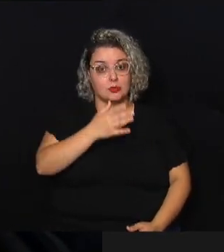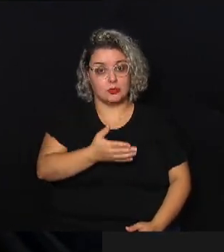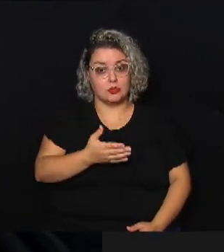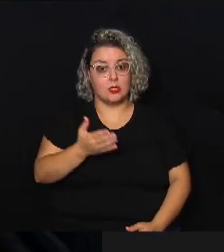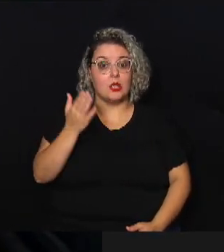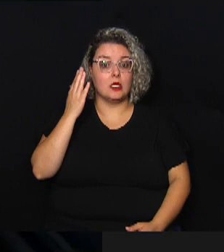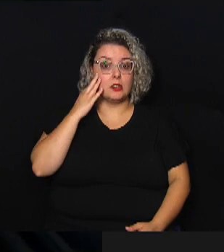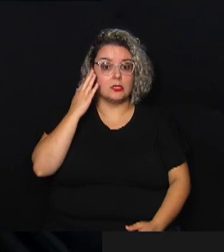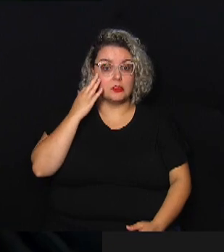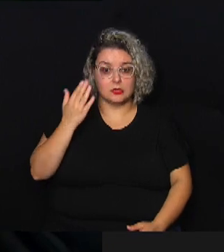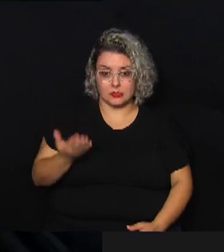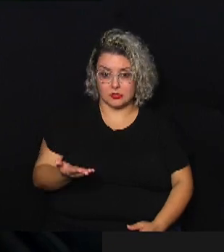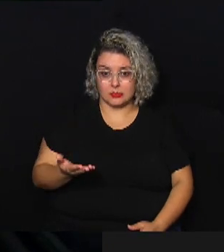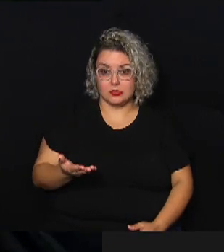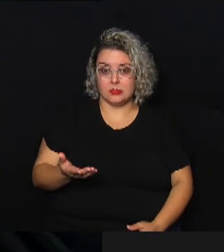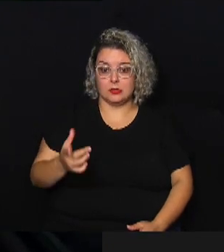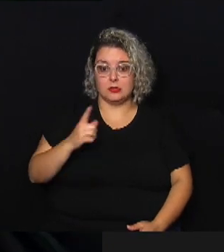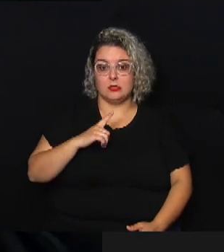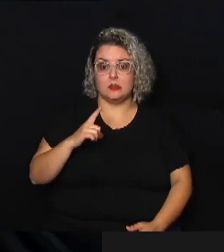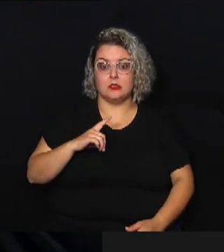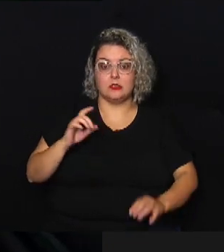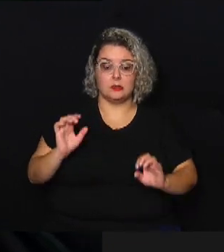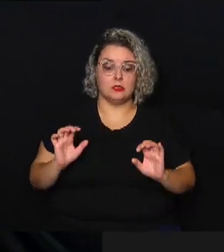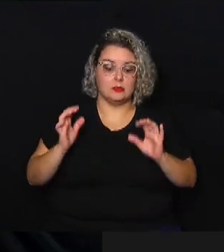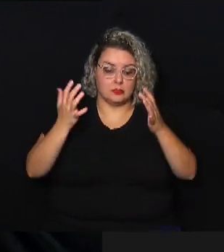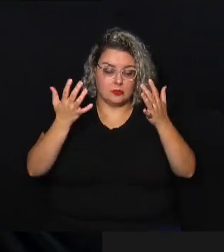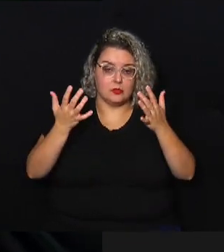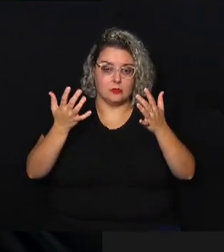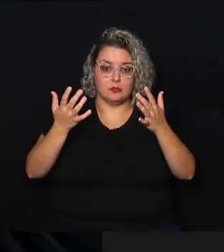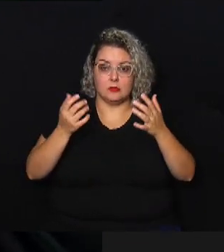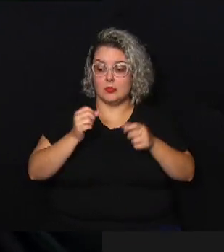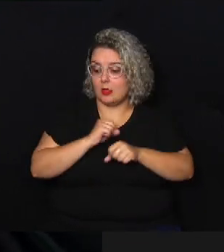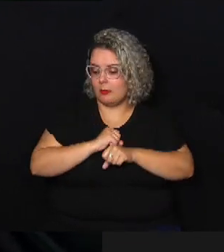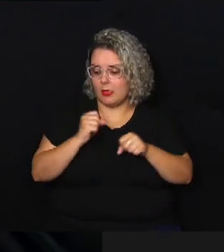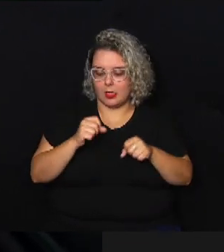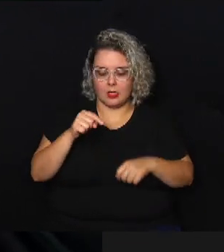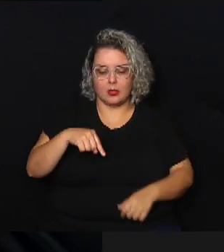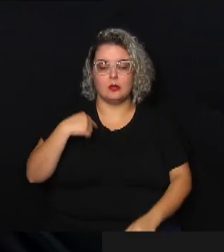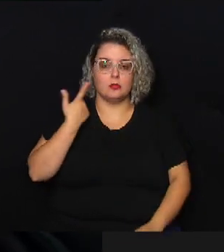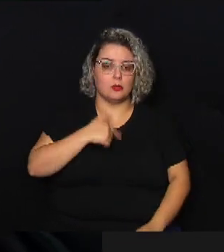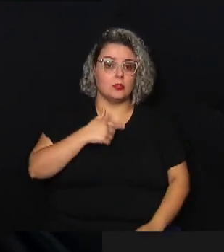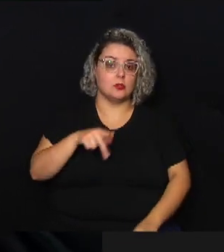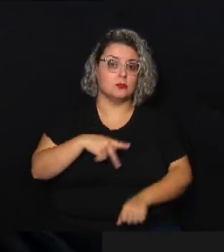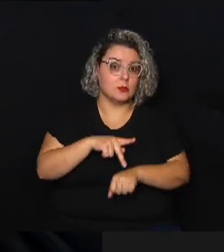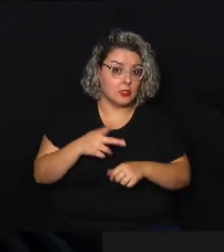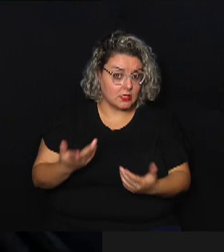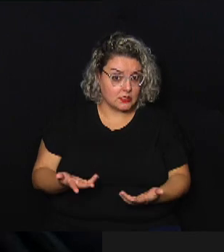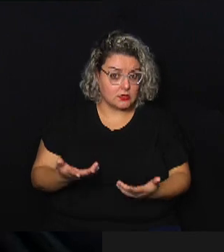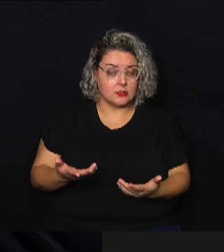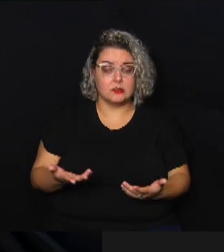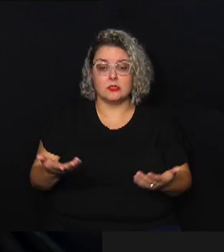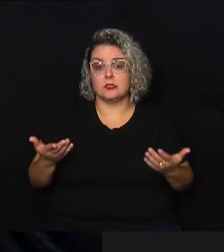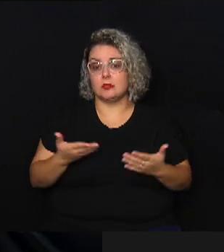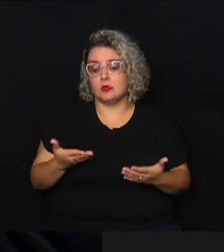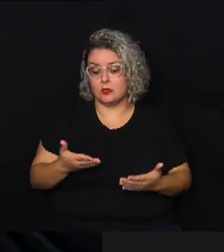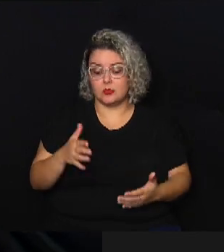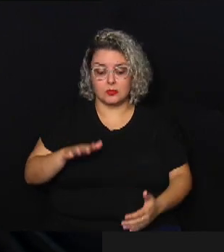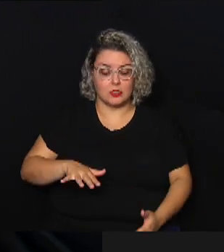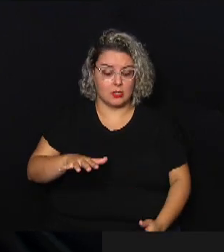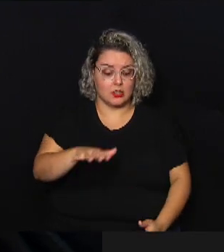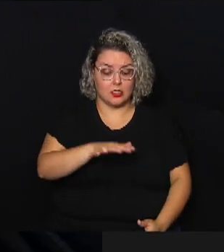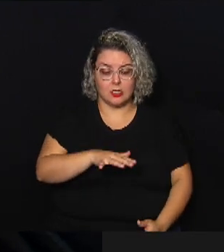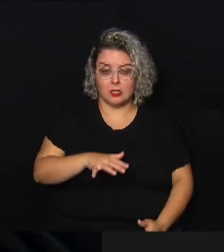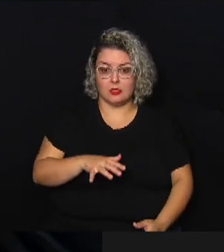que já houve eventos extremos de desastre no nosso país e hoje áreas que foram totalmente